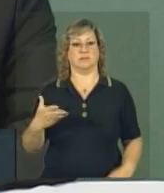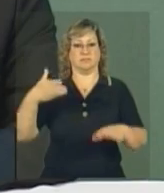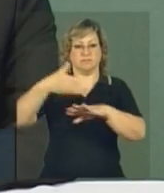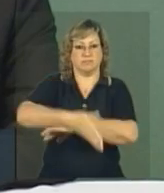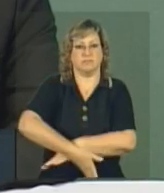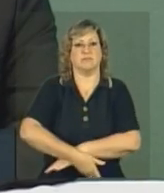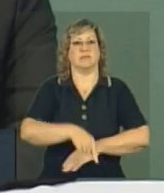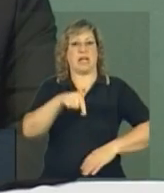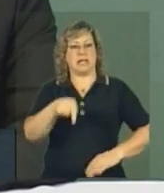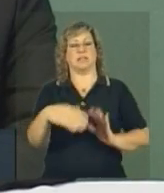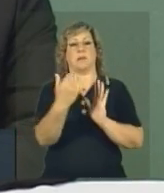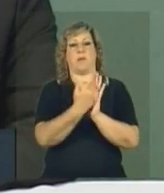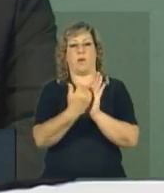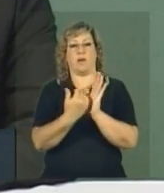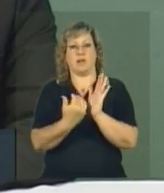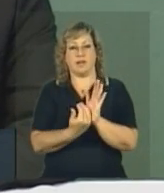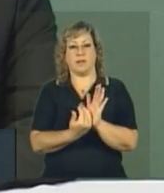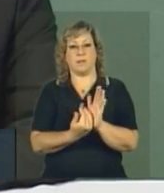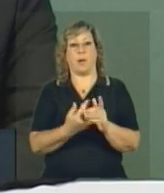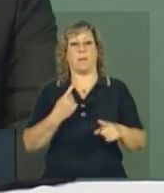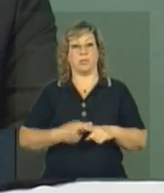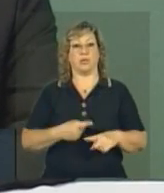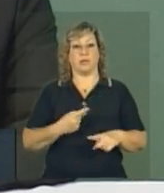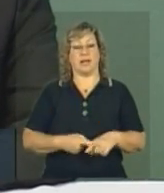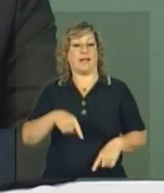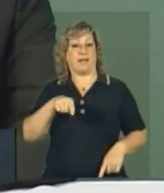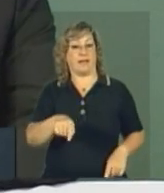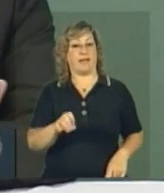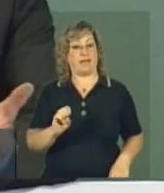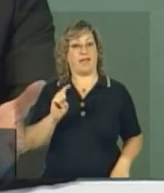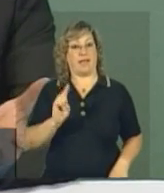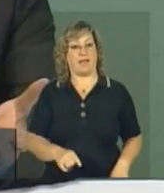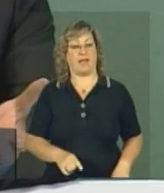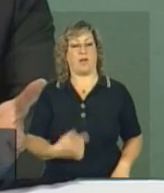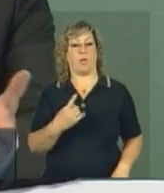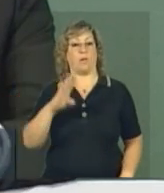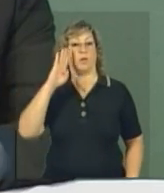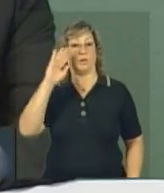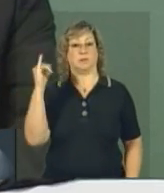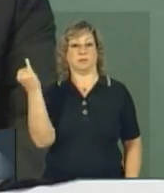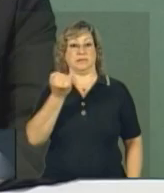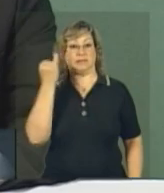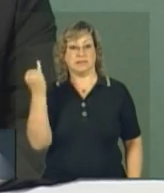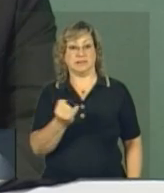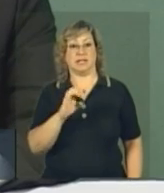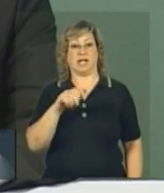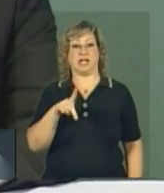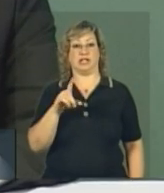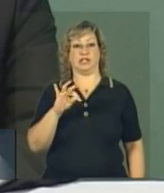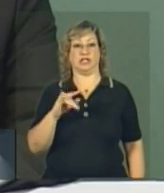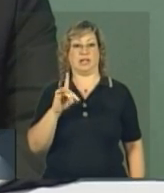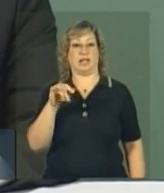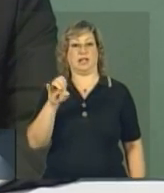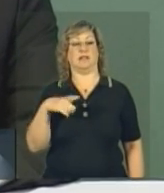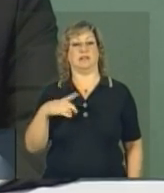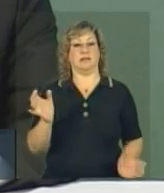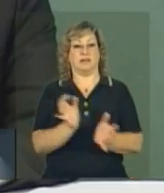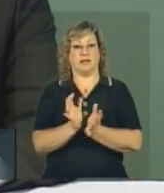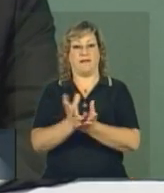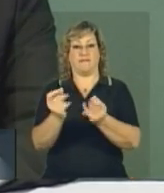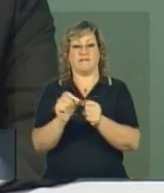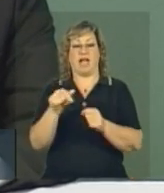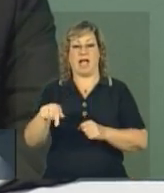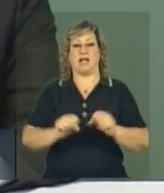nesse programa, não é? Porque ela é uma das principais entidades que absorvem essa mão de obra.